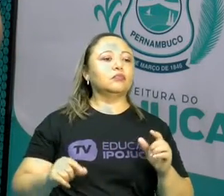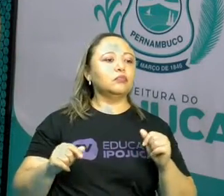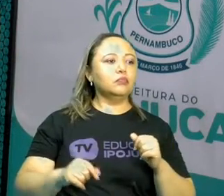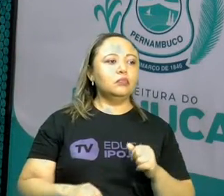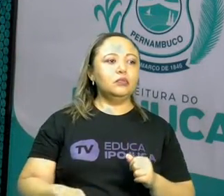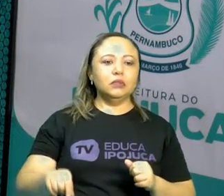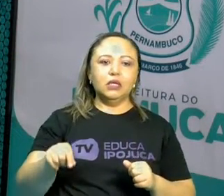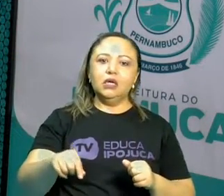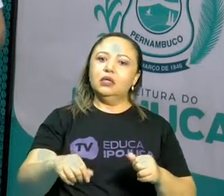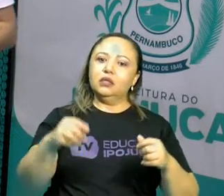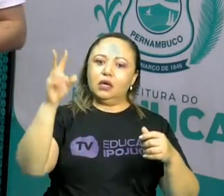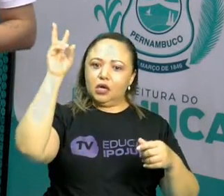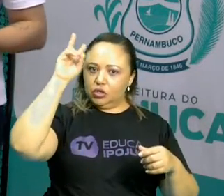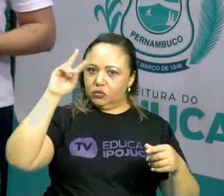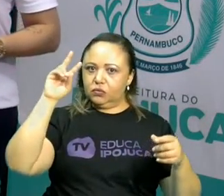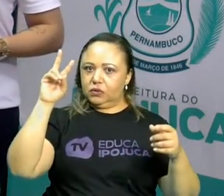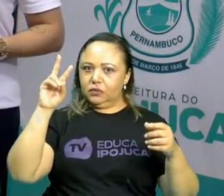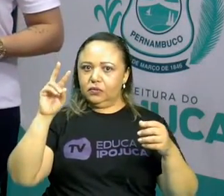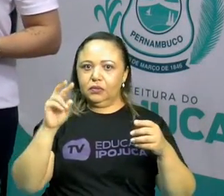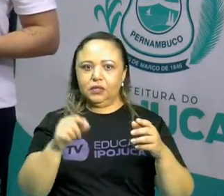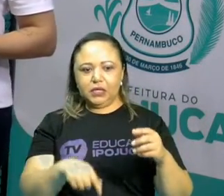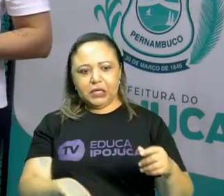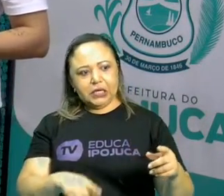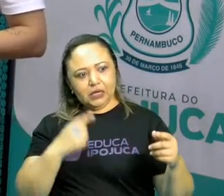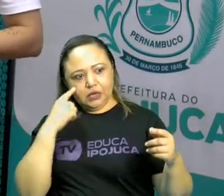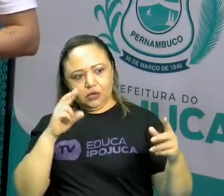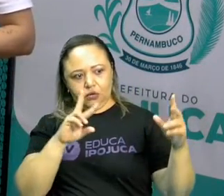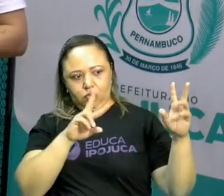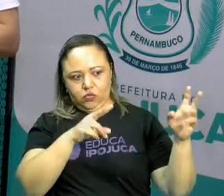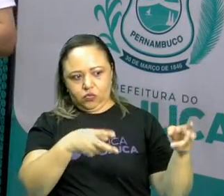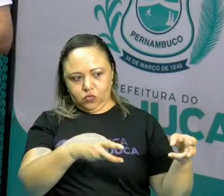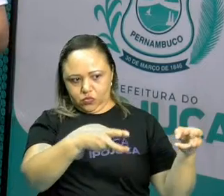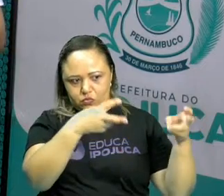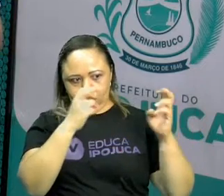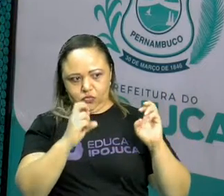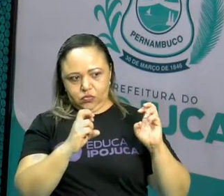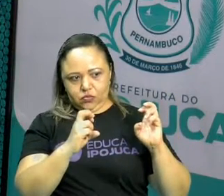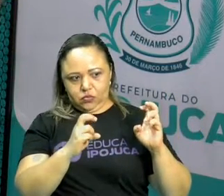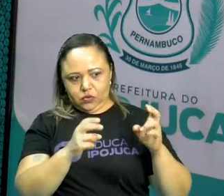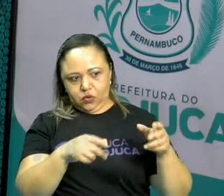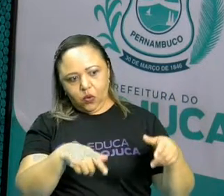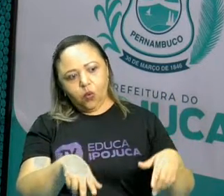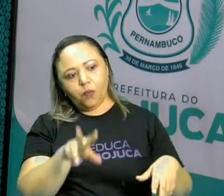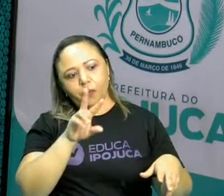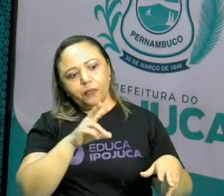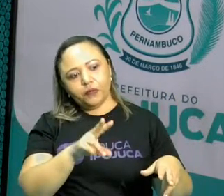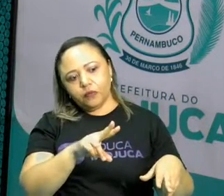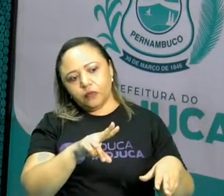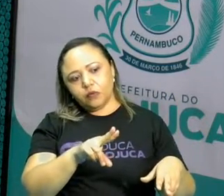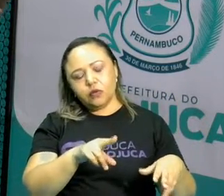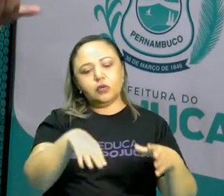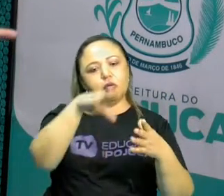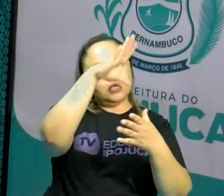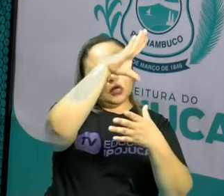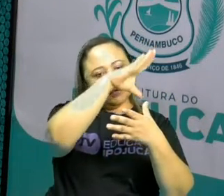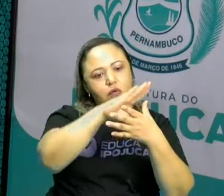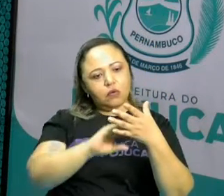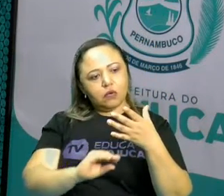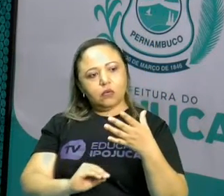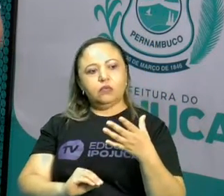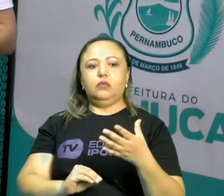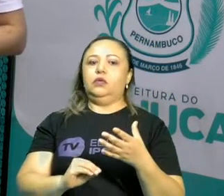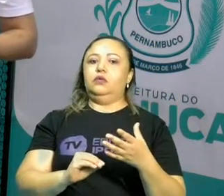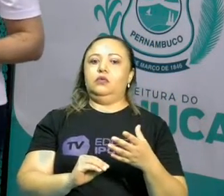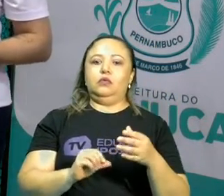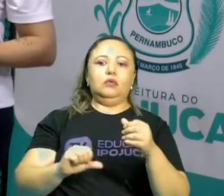a partir dessa história, produziu a charge, né? Dando um outro contexto, criando uma outra